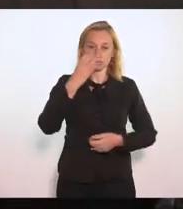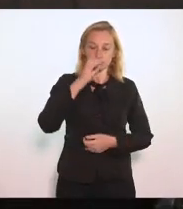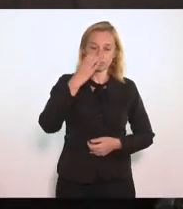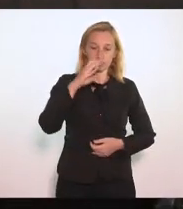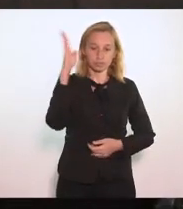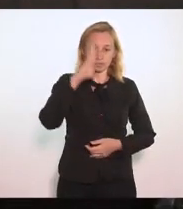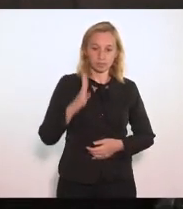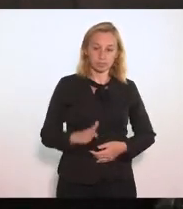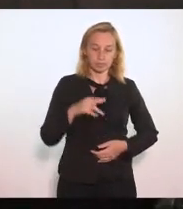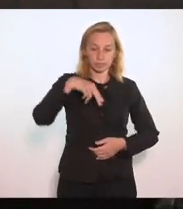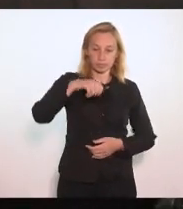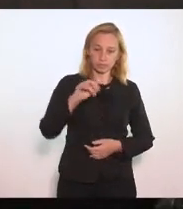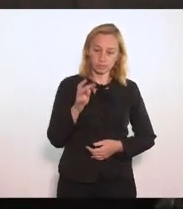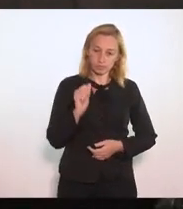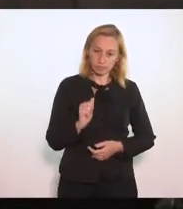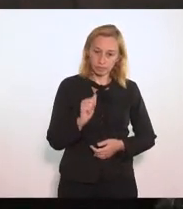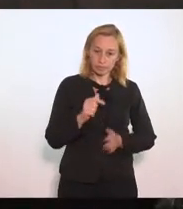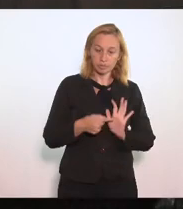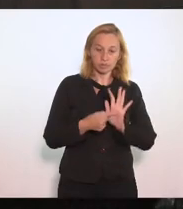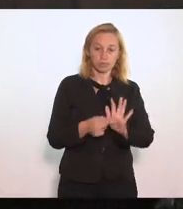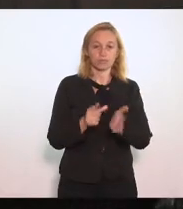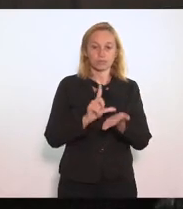Natália Pasternak Traz em seu artigo